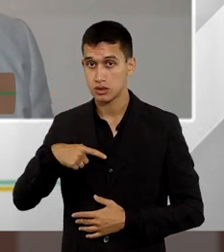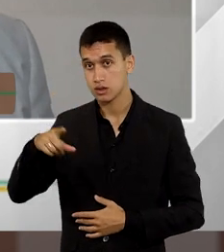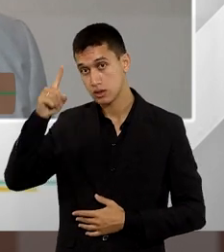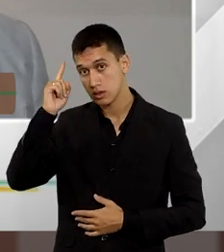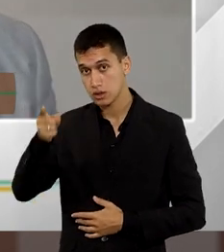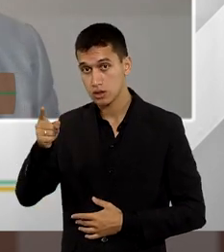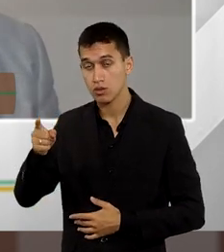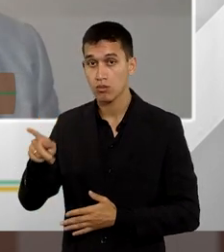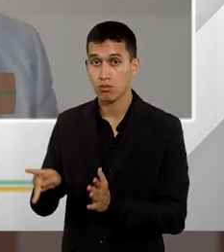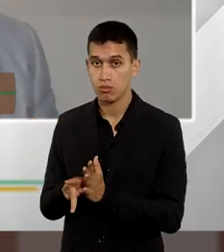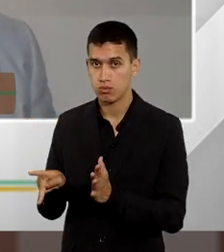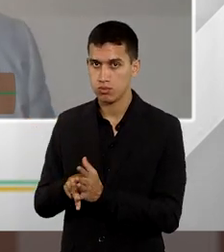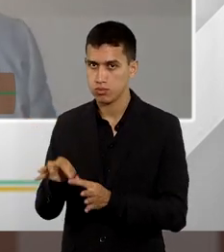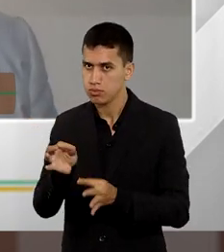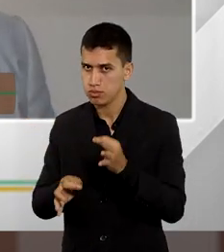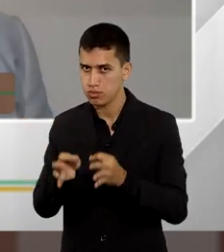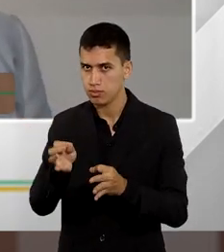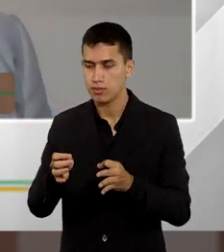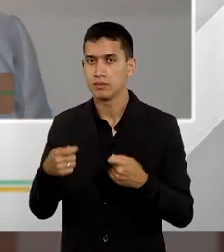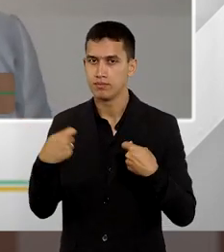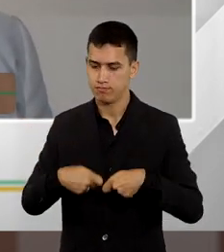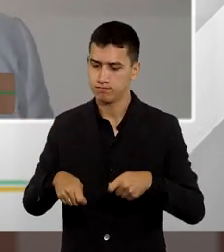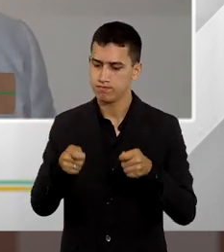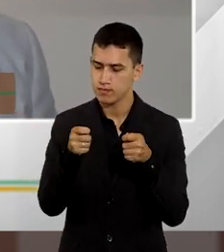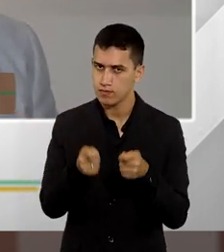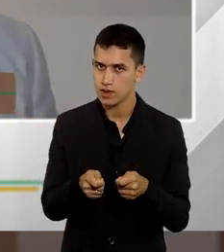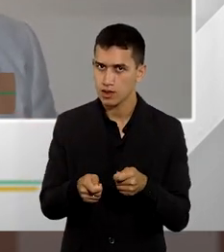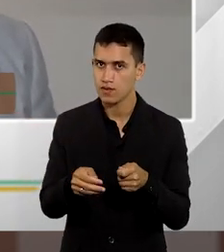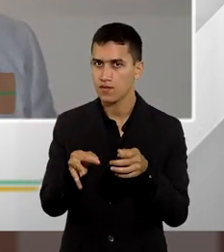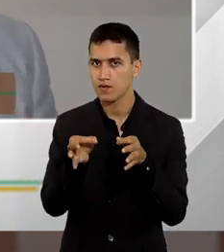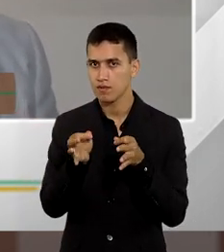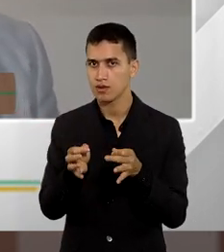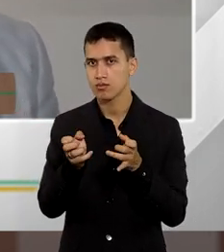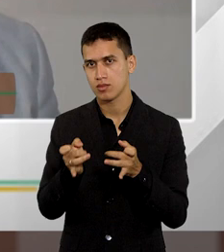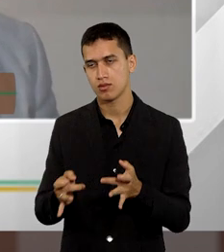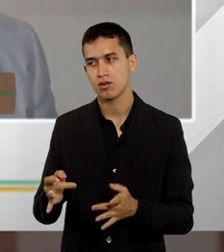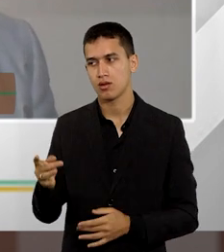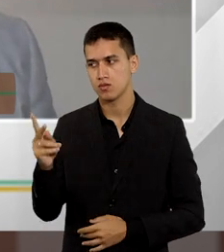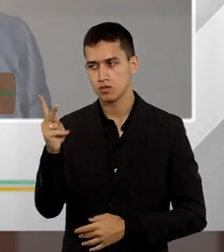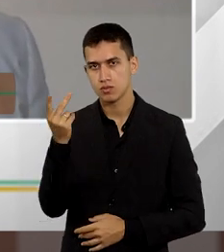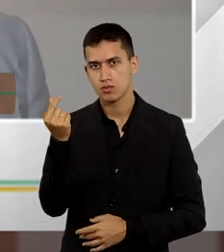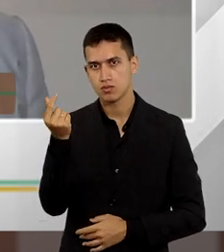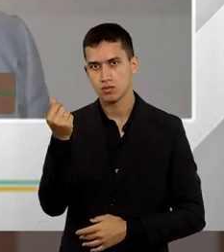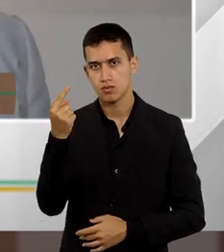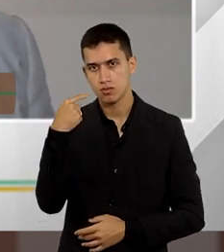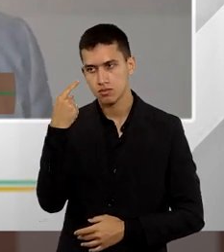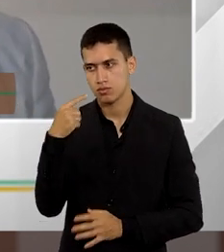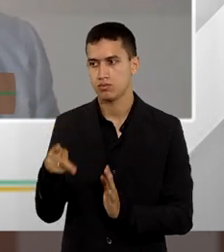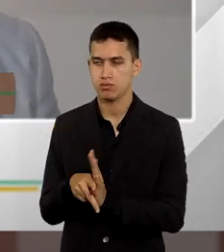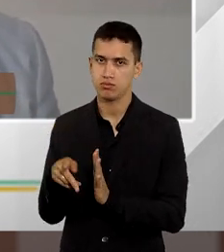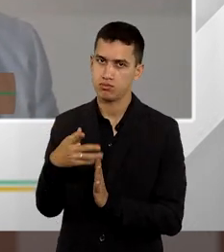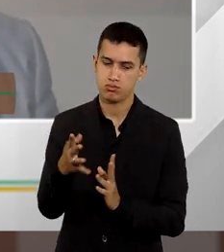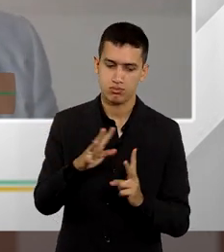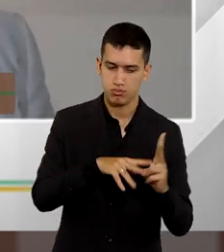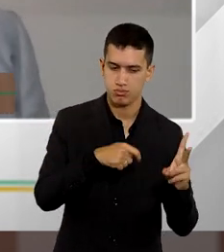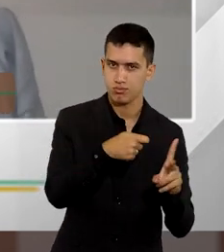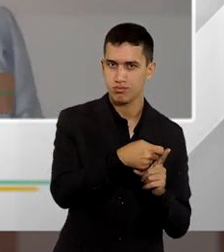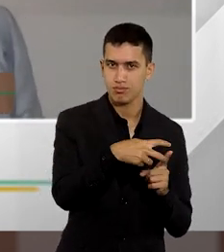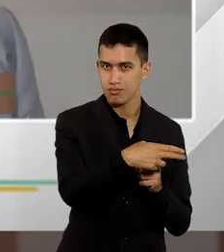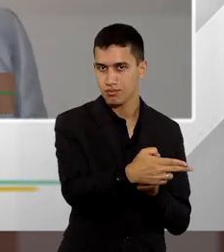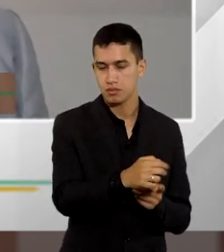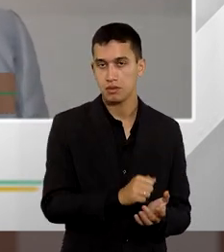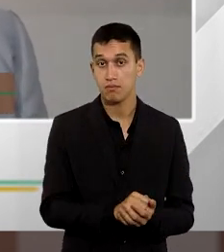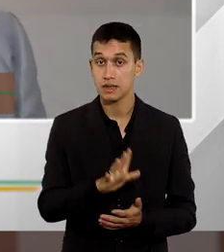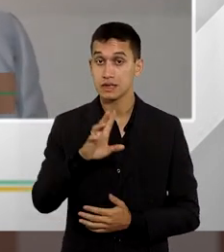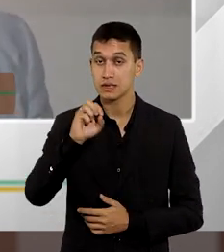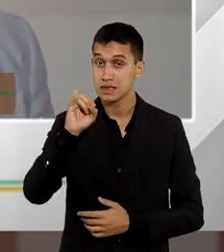principalmente terminativa, ela tem de fixar os honorários da parte vencida. Mas se porventura ela não for